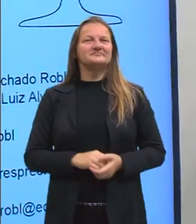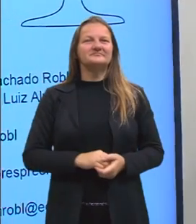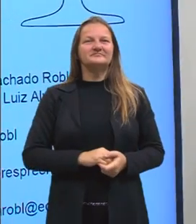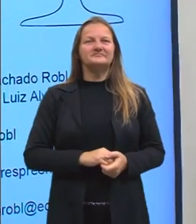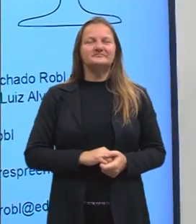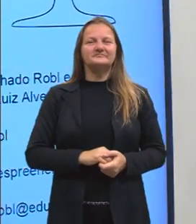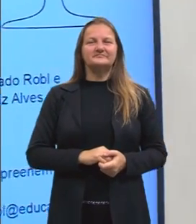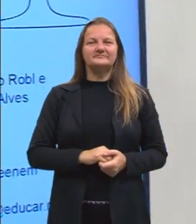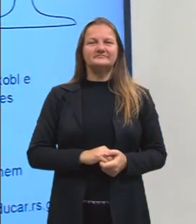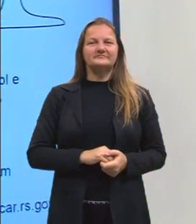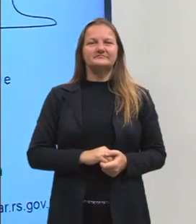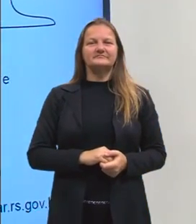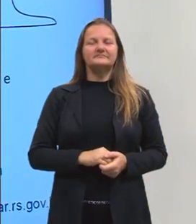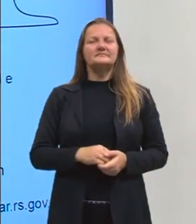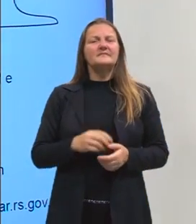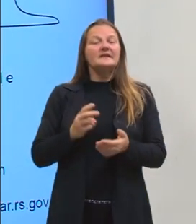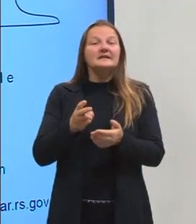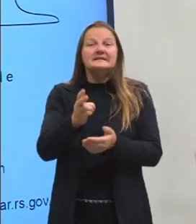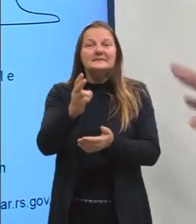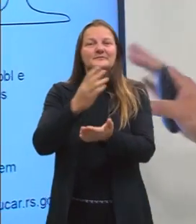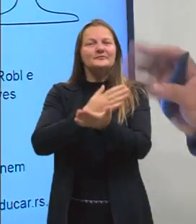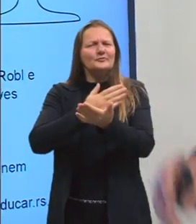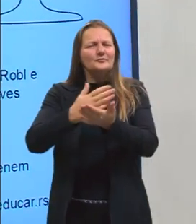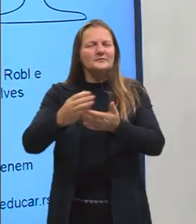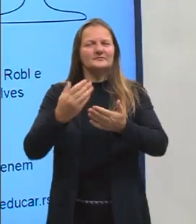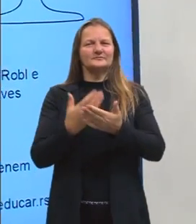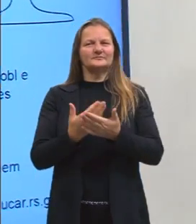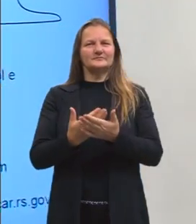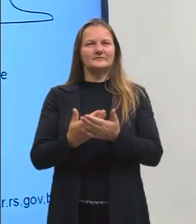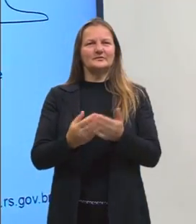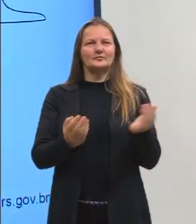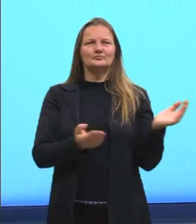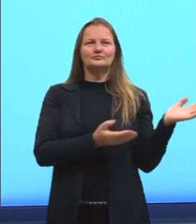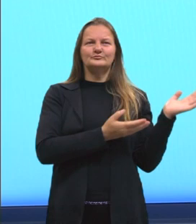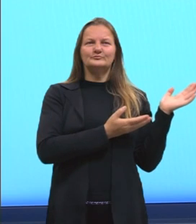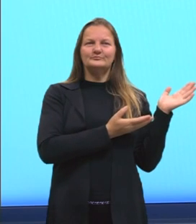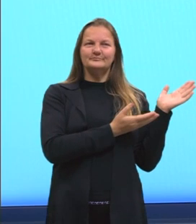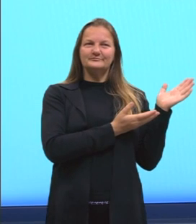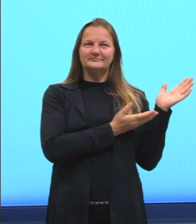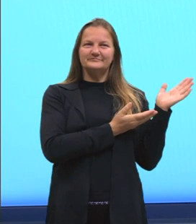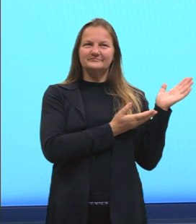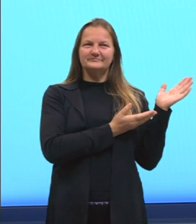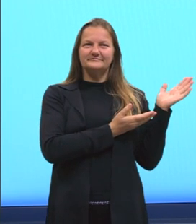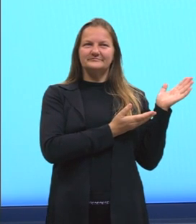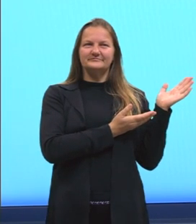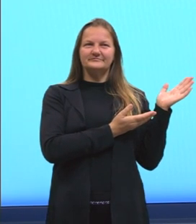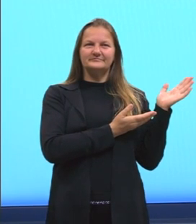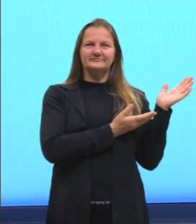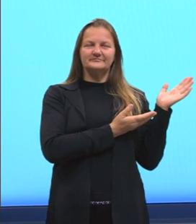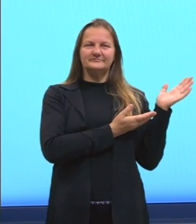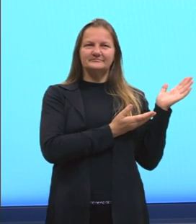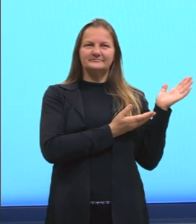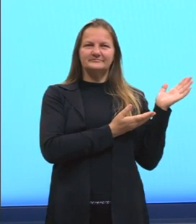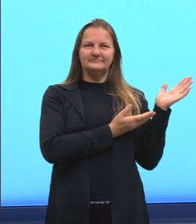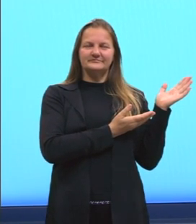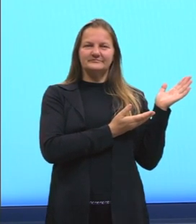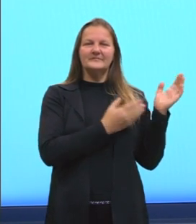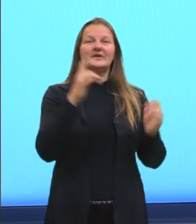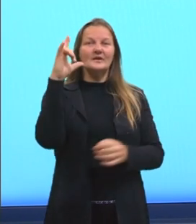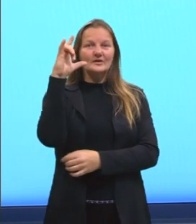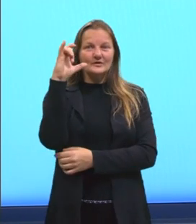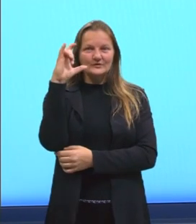E aí, todo início de aula, tu já sabe, eu deixo para vocês os nossos contatos, tá, gurizada? O nosso Instagram,